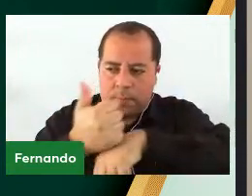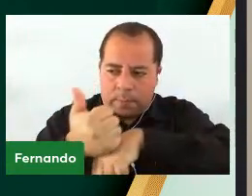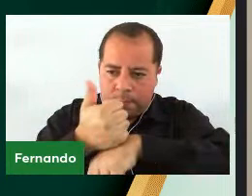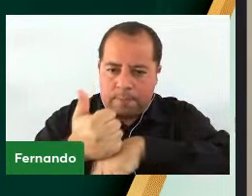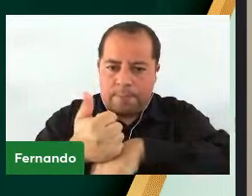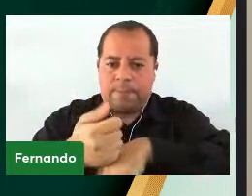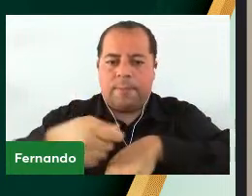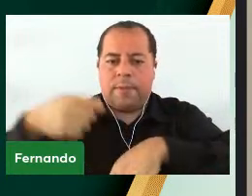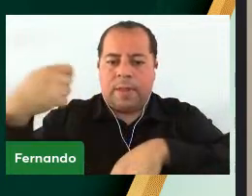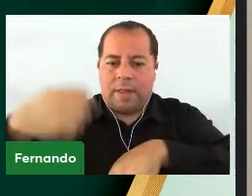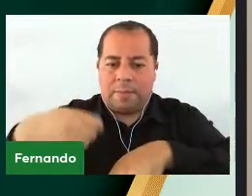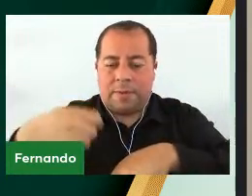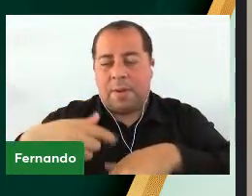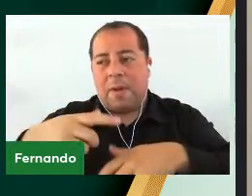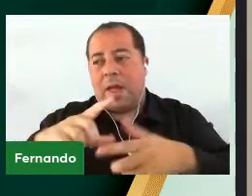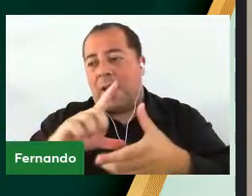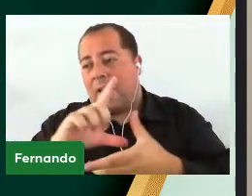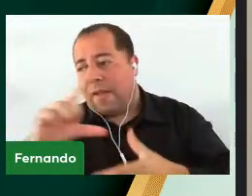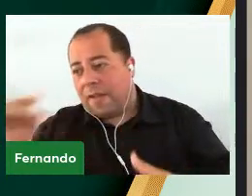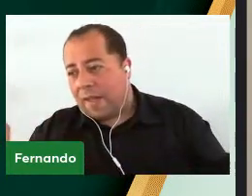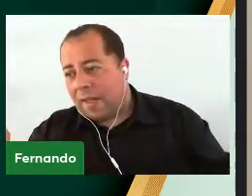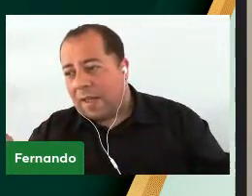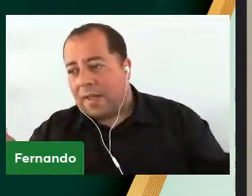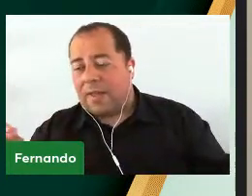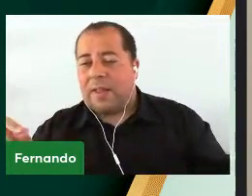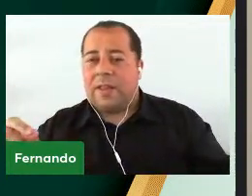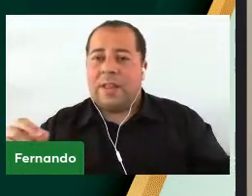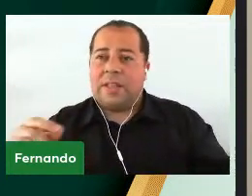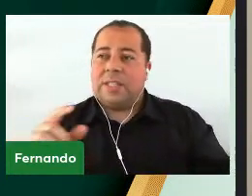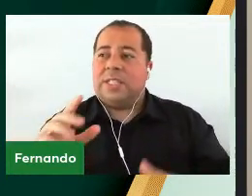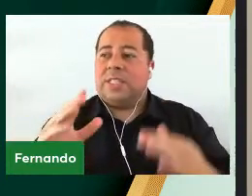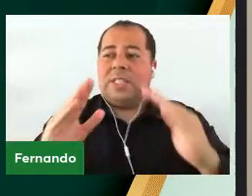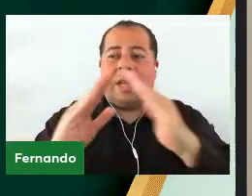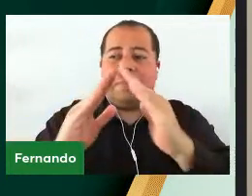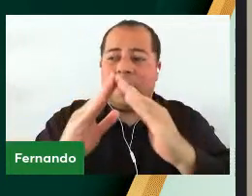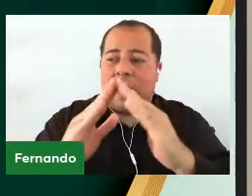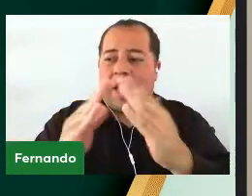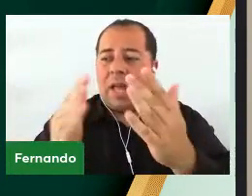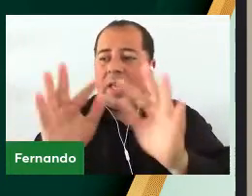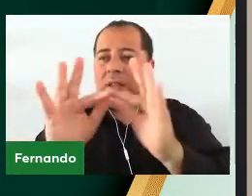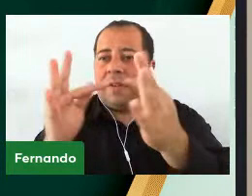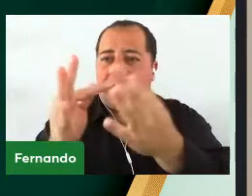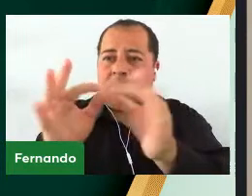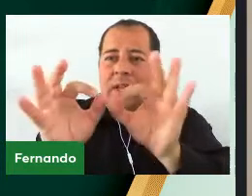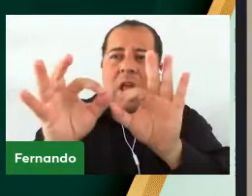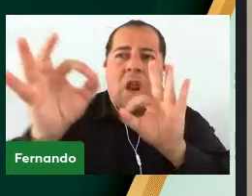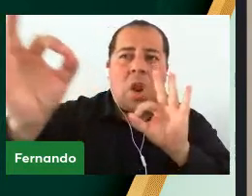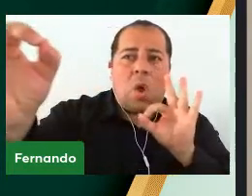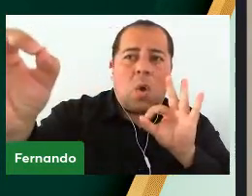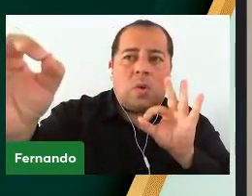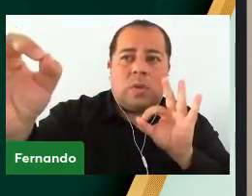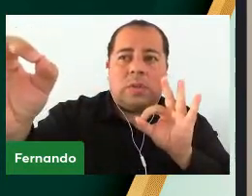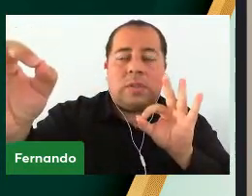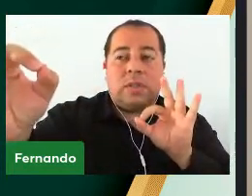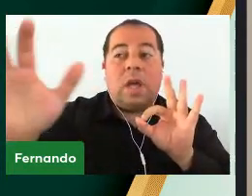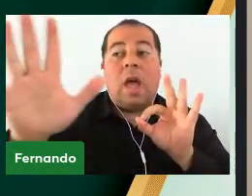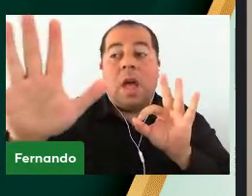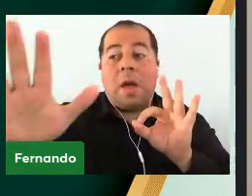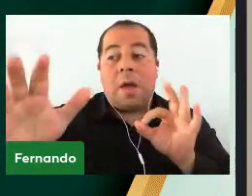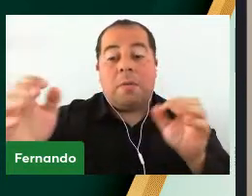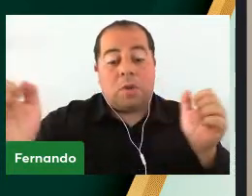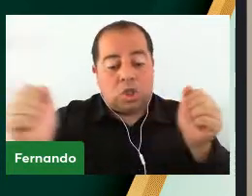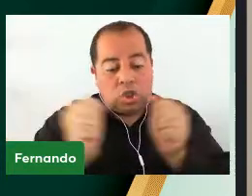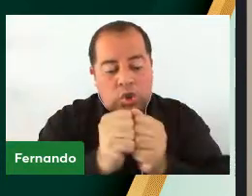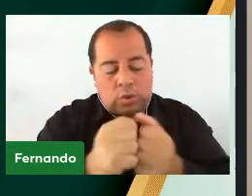Precisamos nos ausentar E os familiares Amigos Ficam longe Longe fisicamente Mas estarão Conosco Sempre no